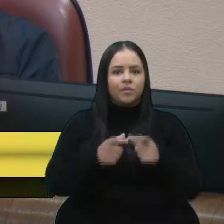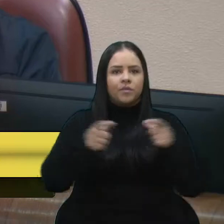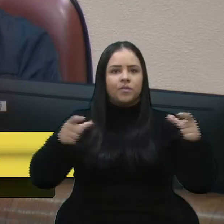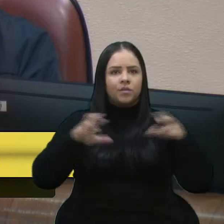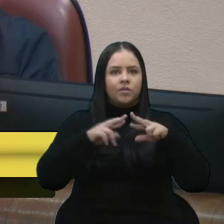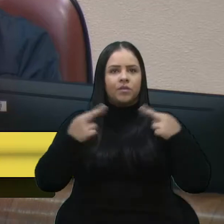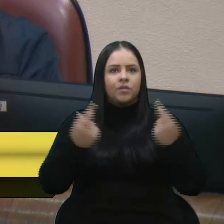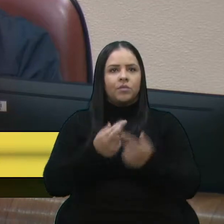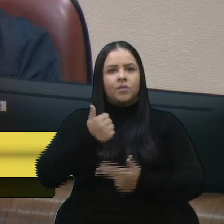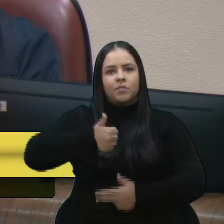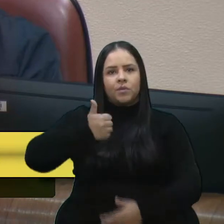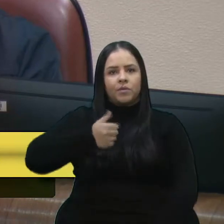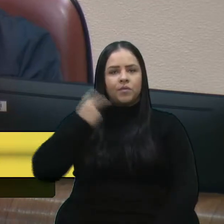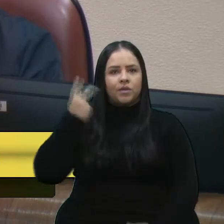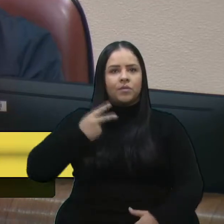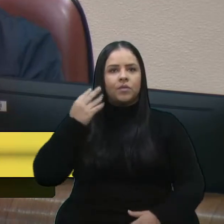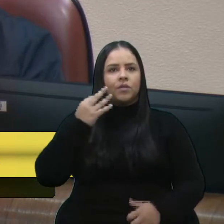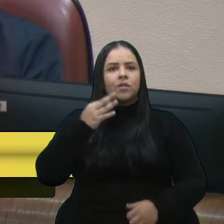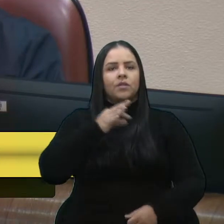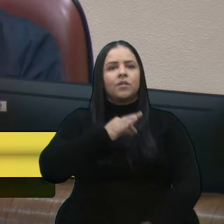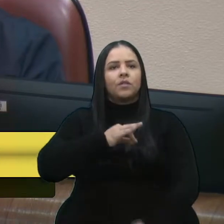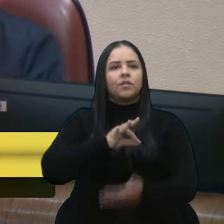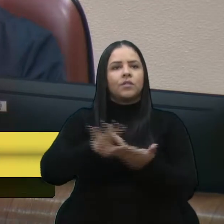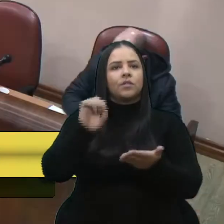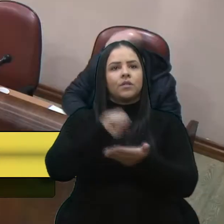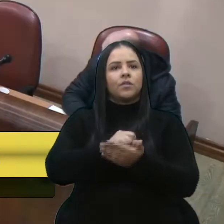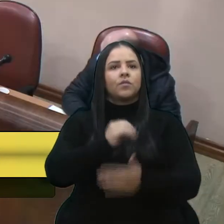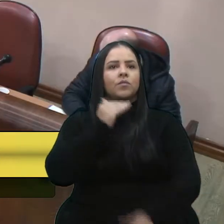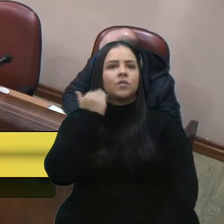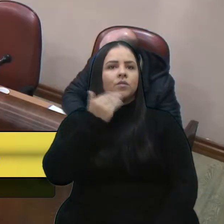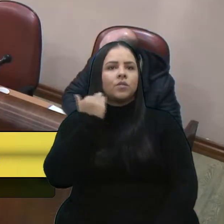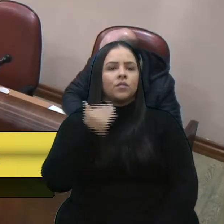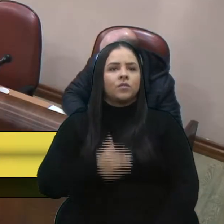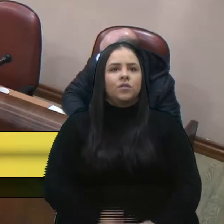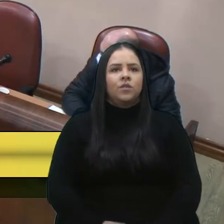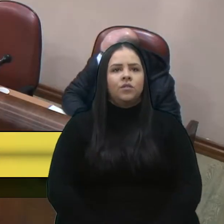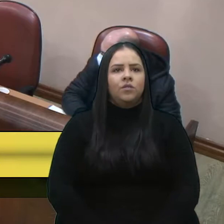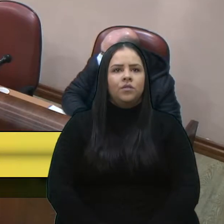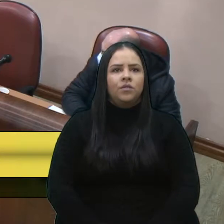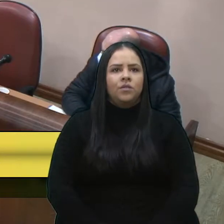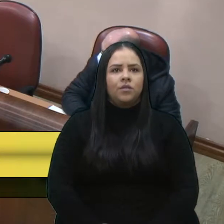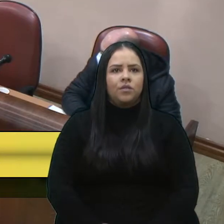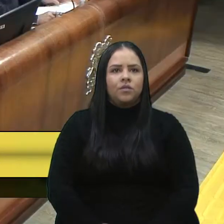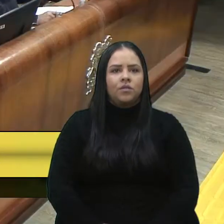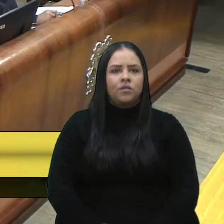Primeiro, a vereadora escrita, a vereadora Marisol Santos, da tribuna, com a palavra.